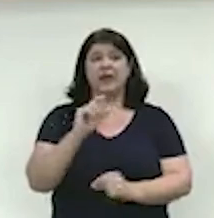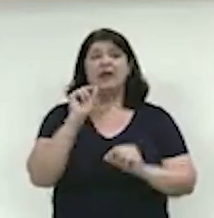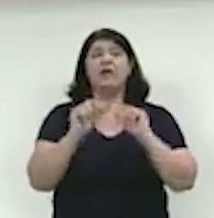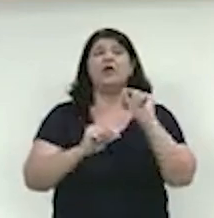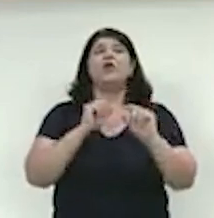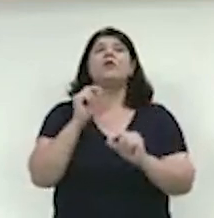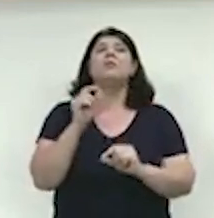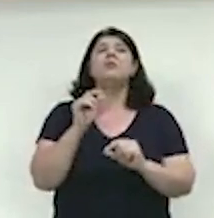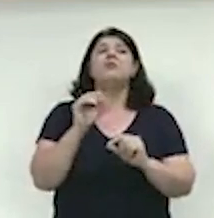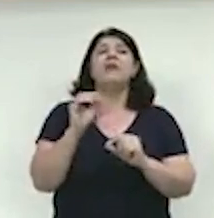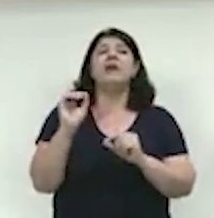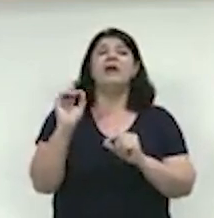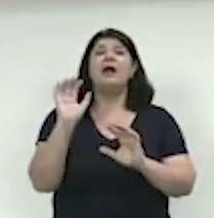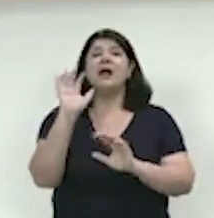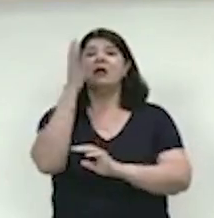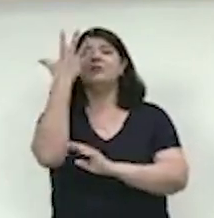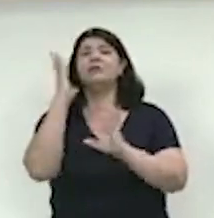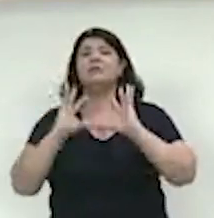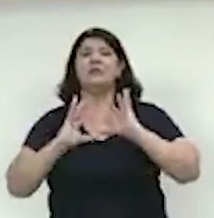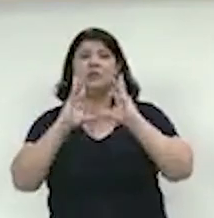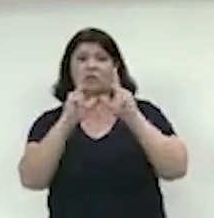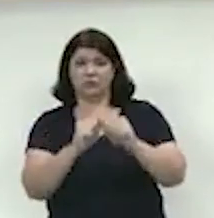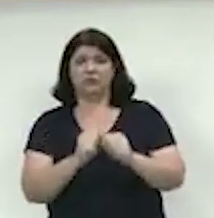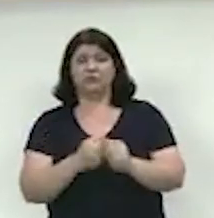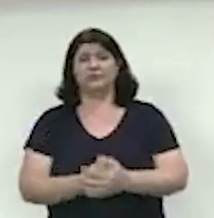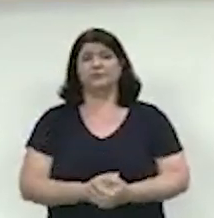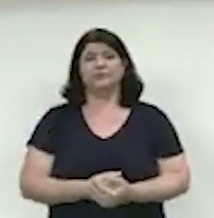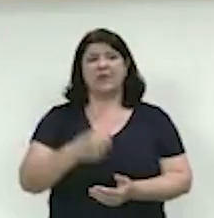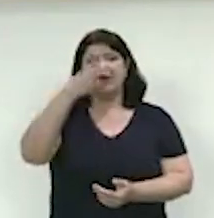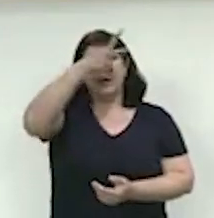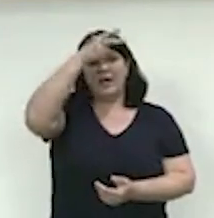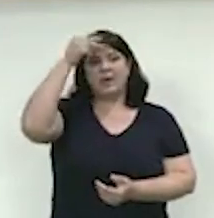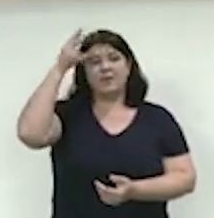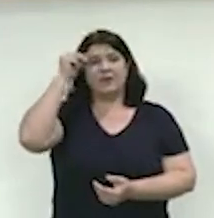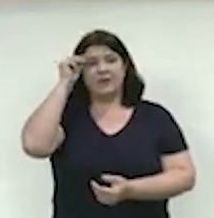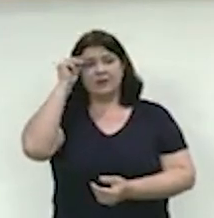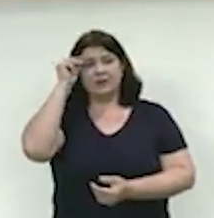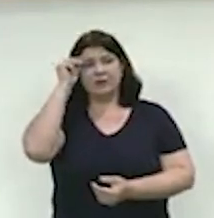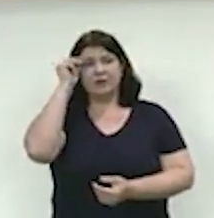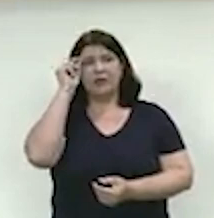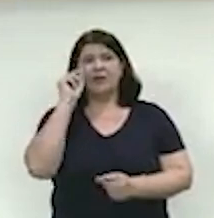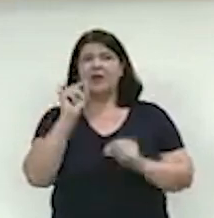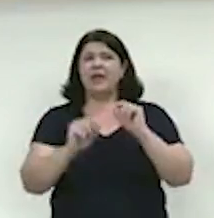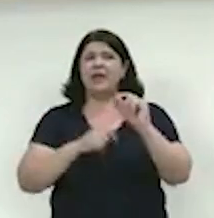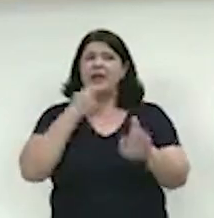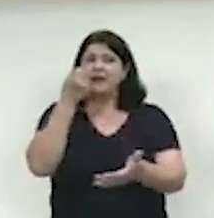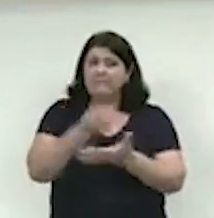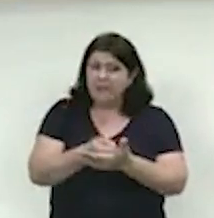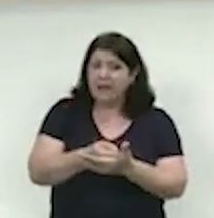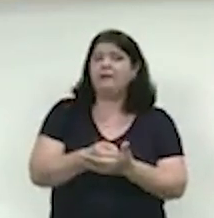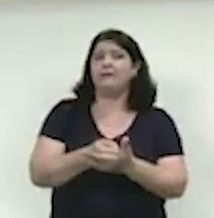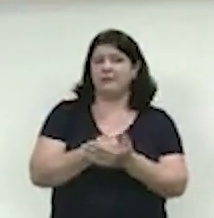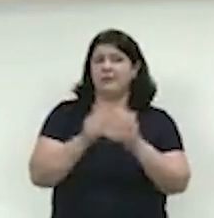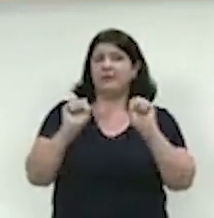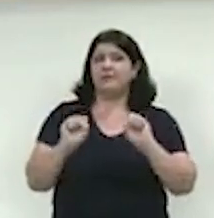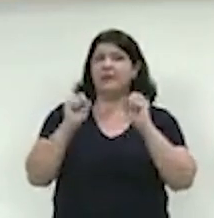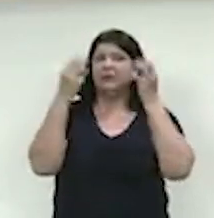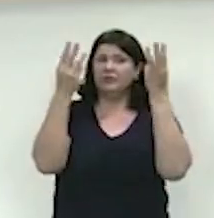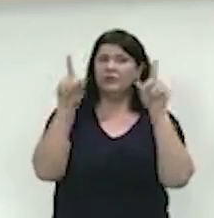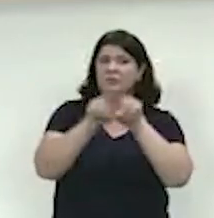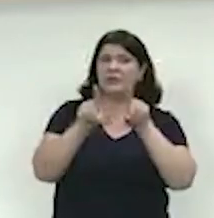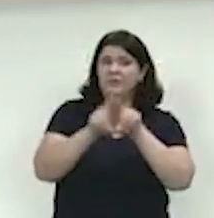contrapartida, porque a gente sabe que a prefeitura, salvo engano, e é por isso que a gente faz o requerimento, ela paga pelos shows que são